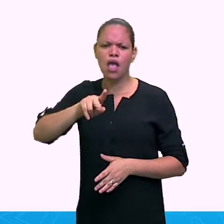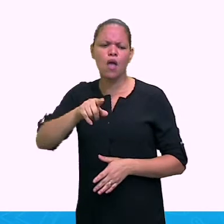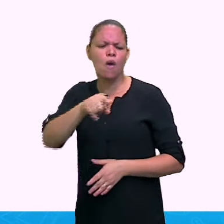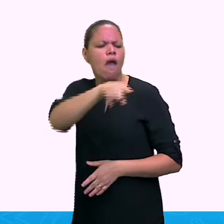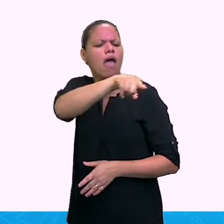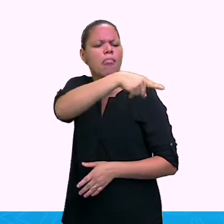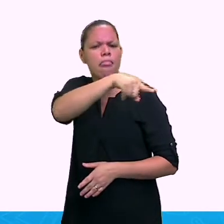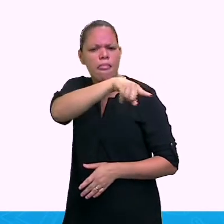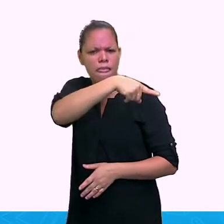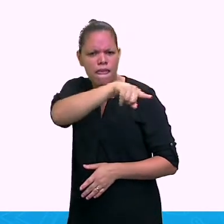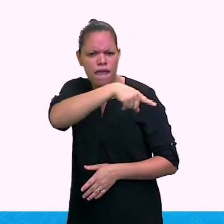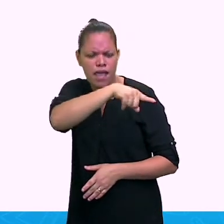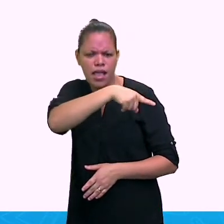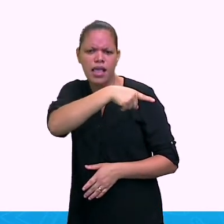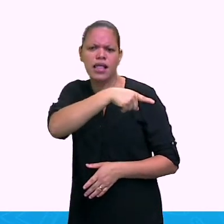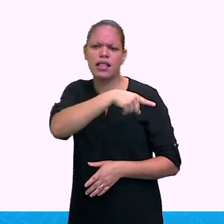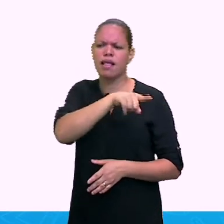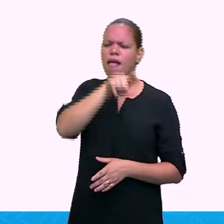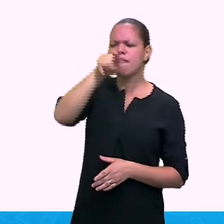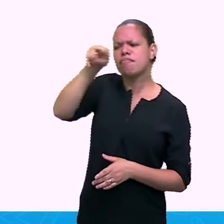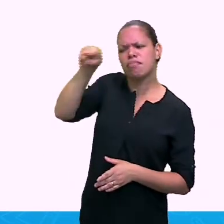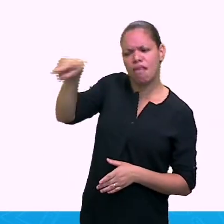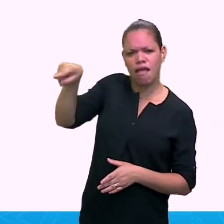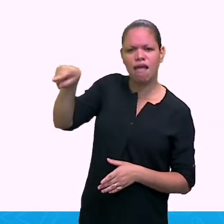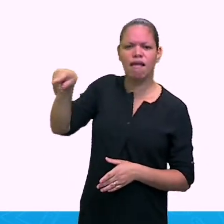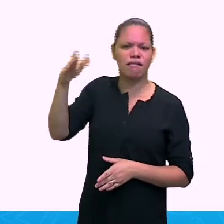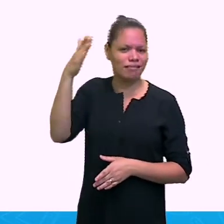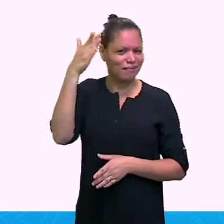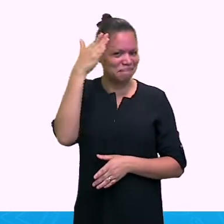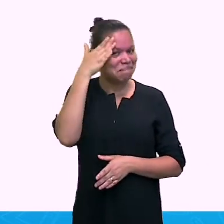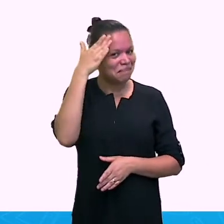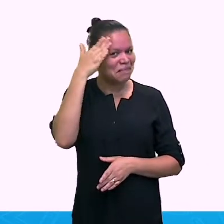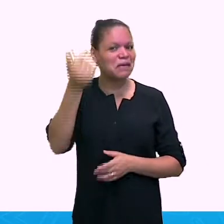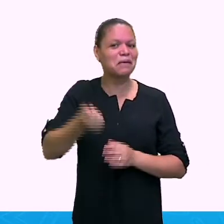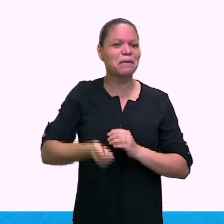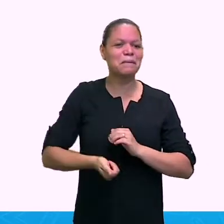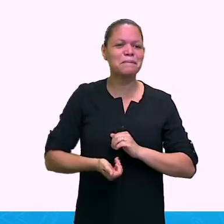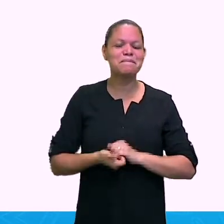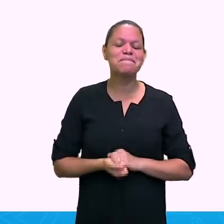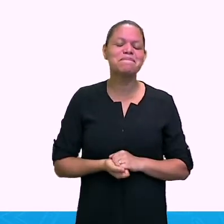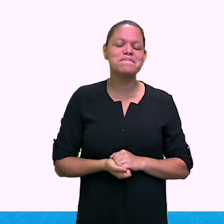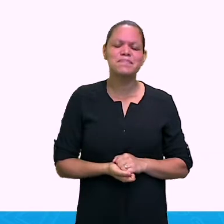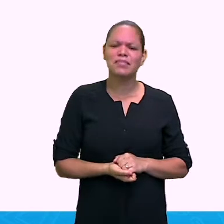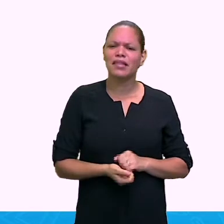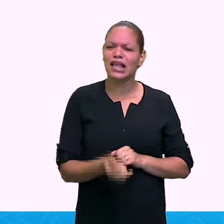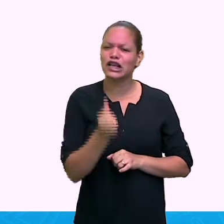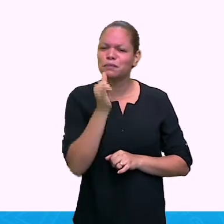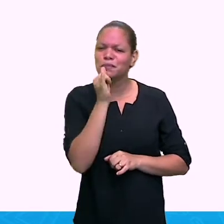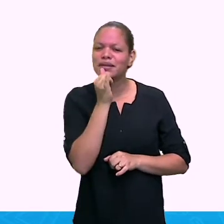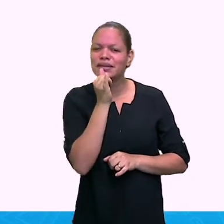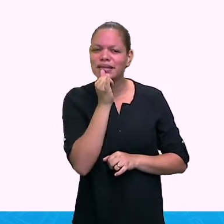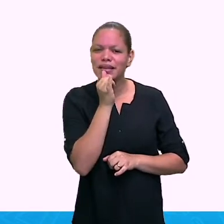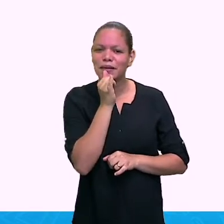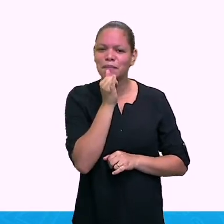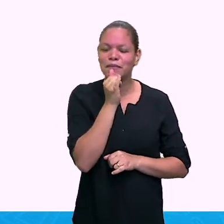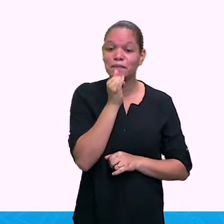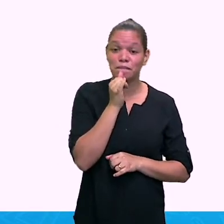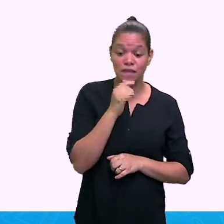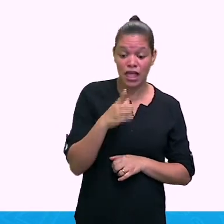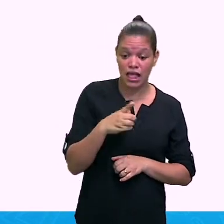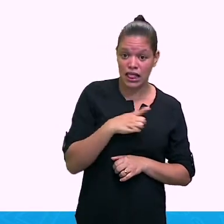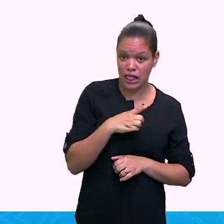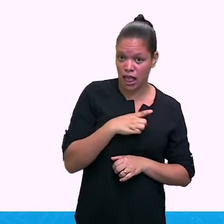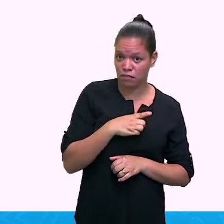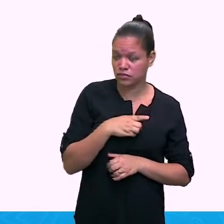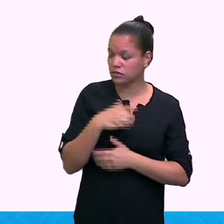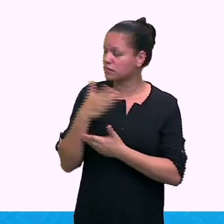Então, vamos lá. O my, é meu, my, meu.